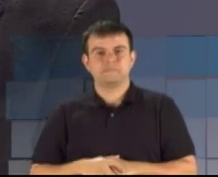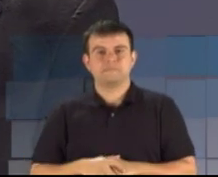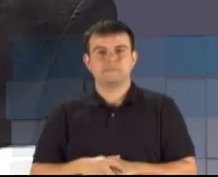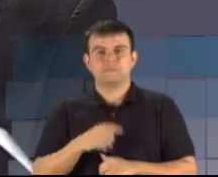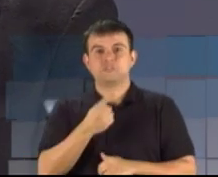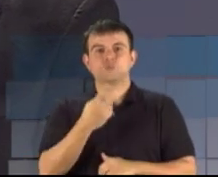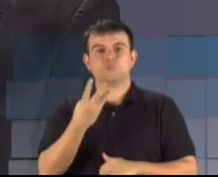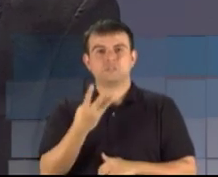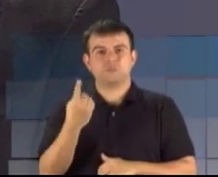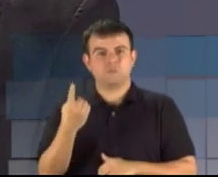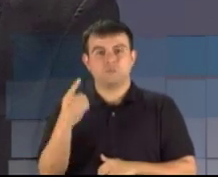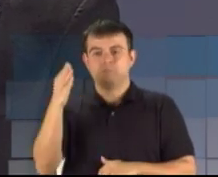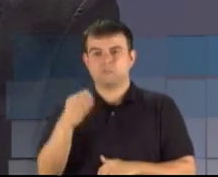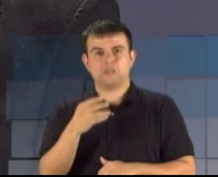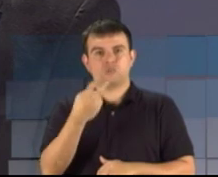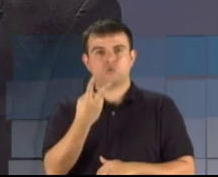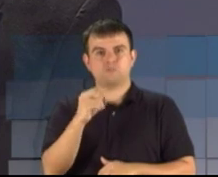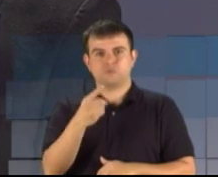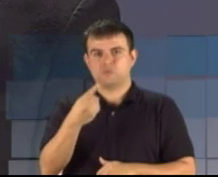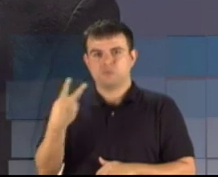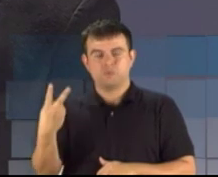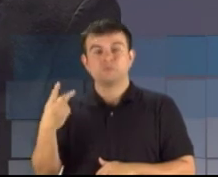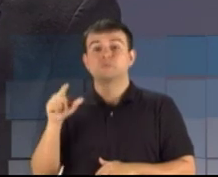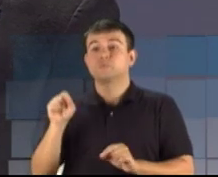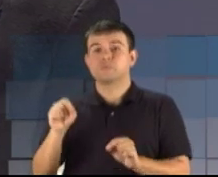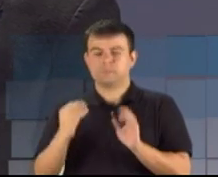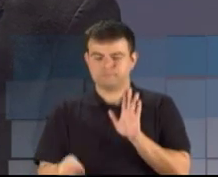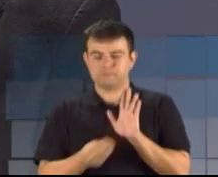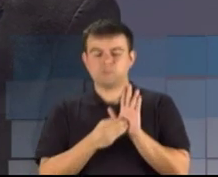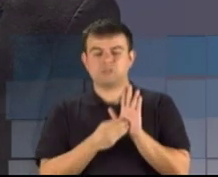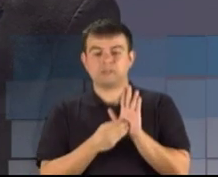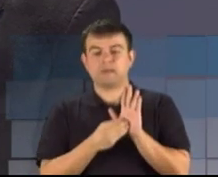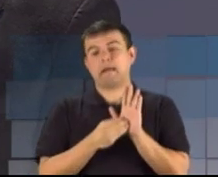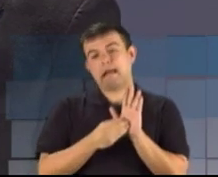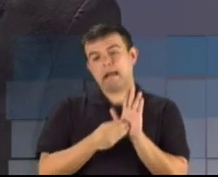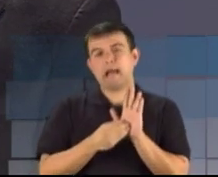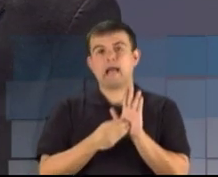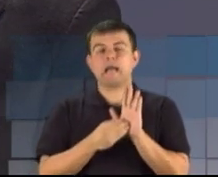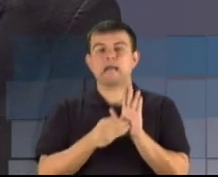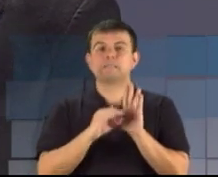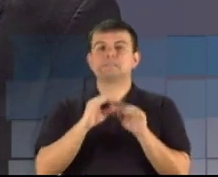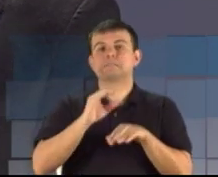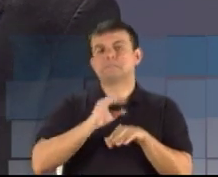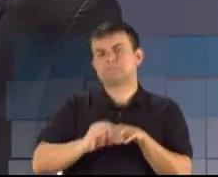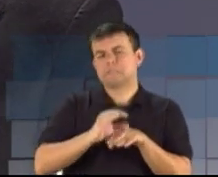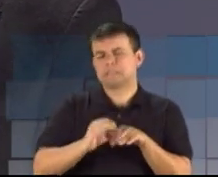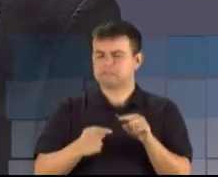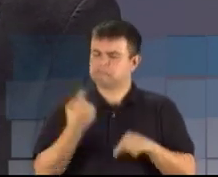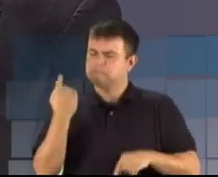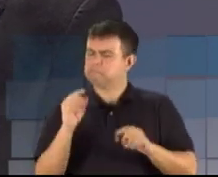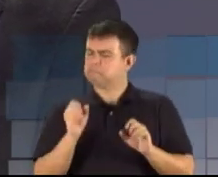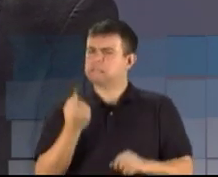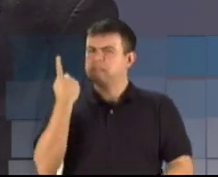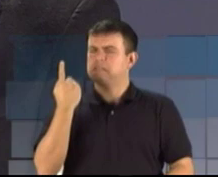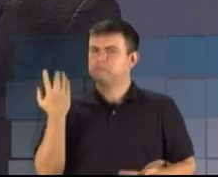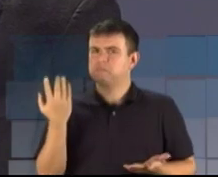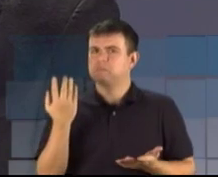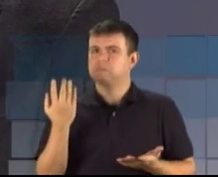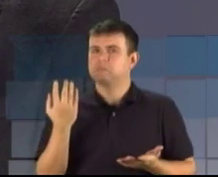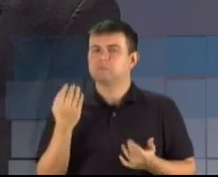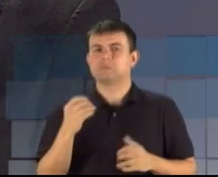2012, eles colocaram despesas controversas. As contribuições patronais da UIP,